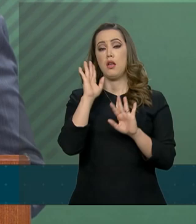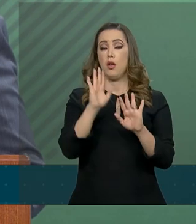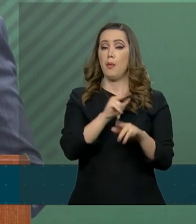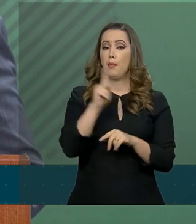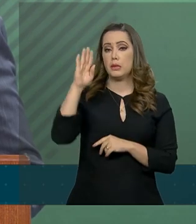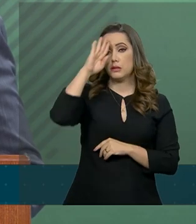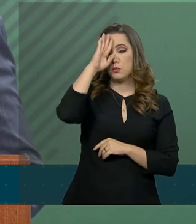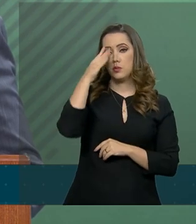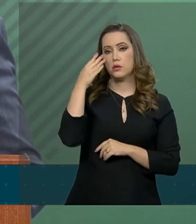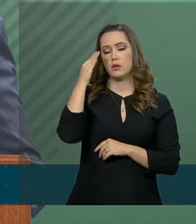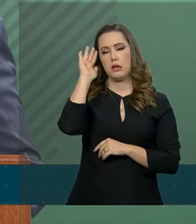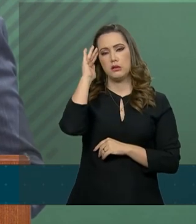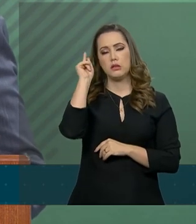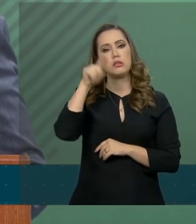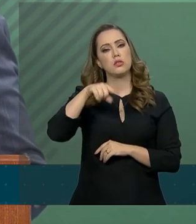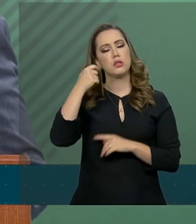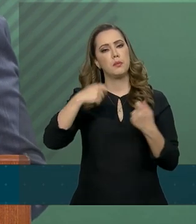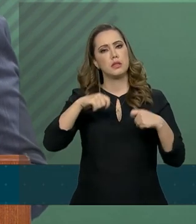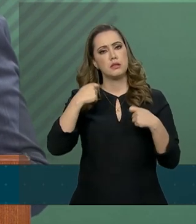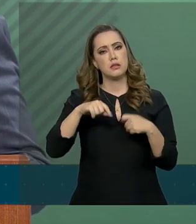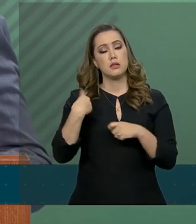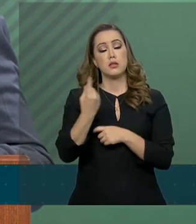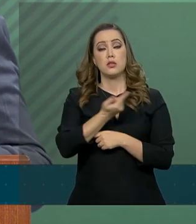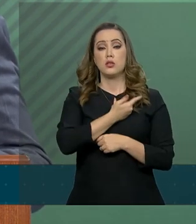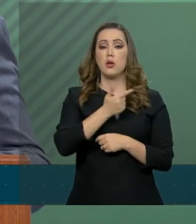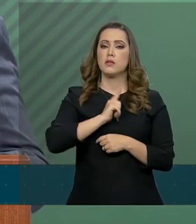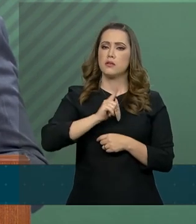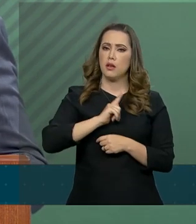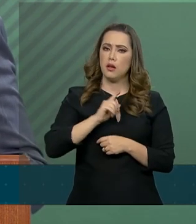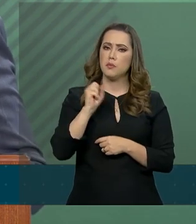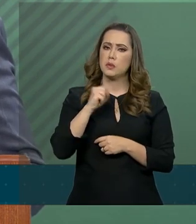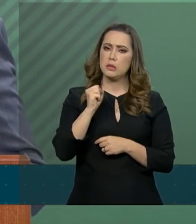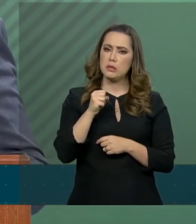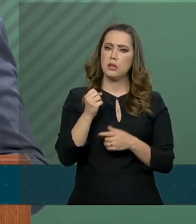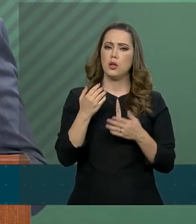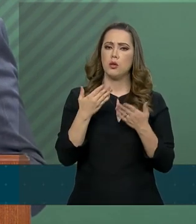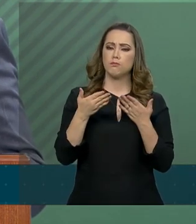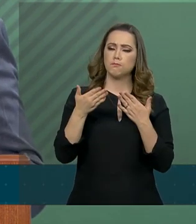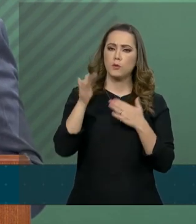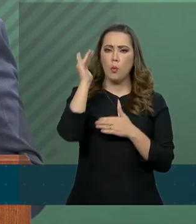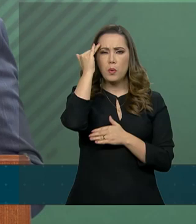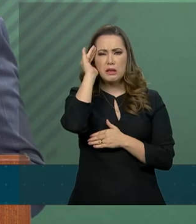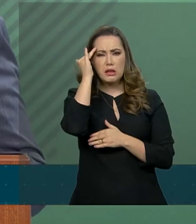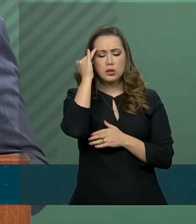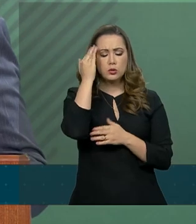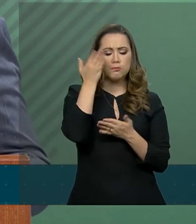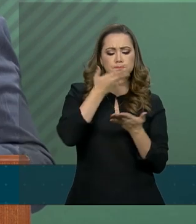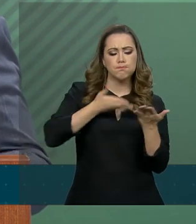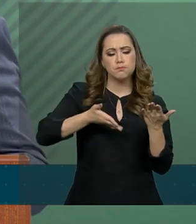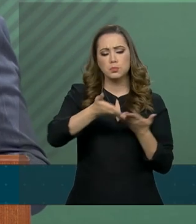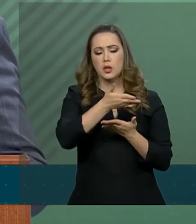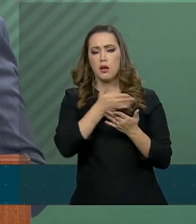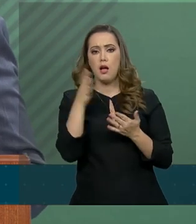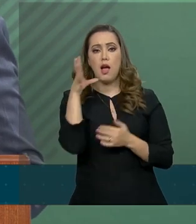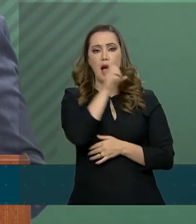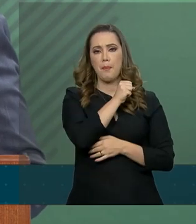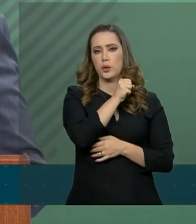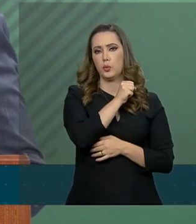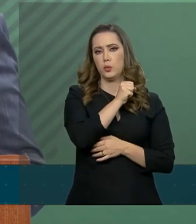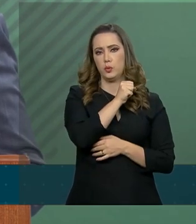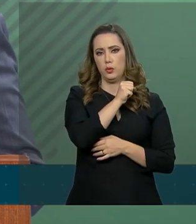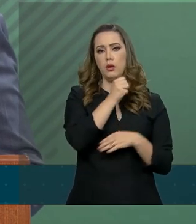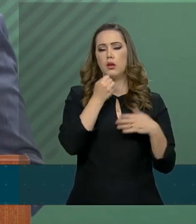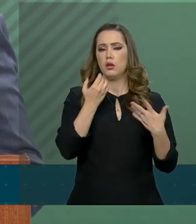entende que é necessário que nós tenhamos um entendimento o mais rápido possível e um entendimento que possa